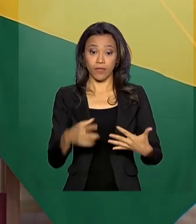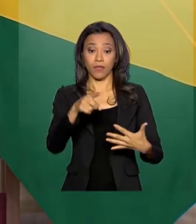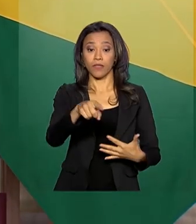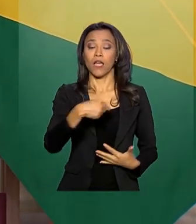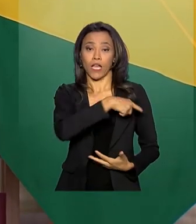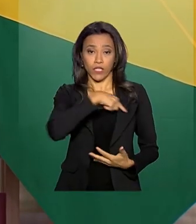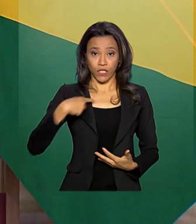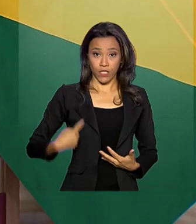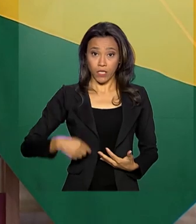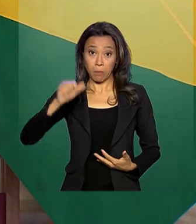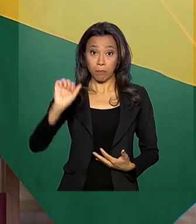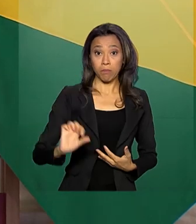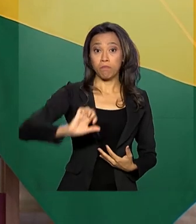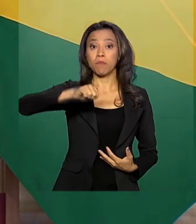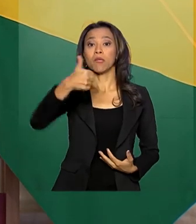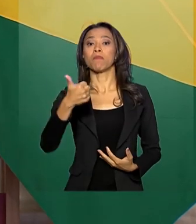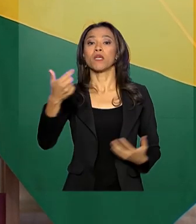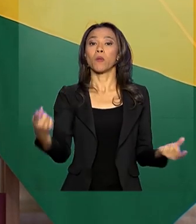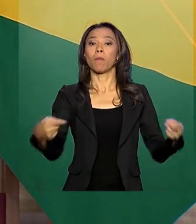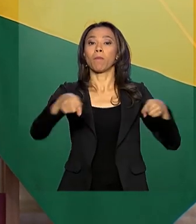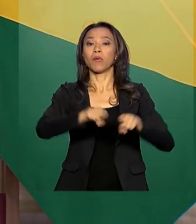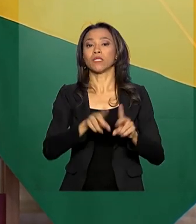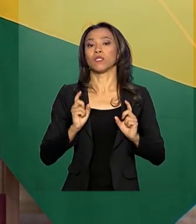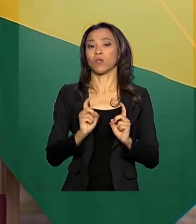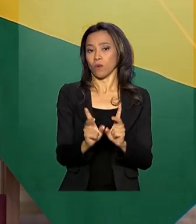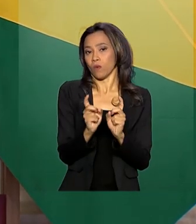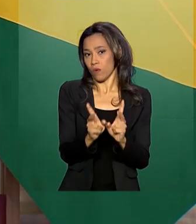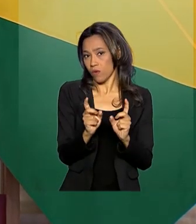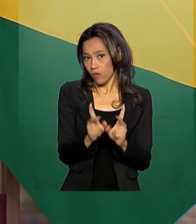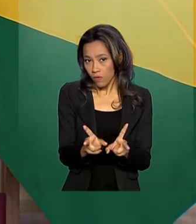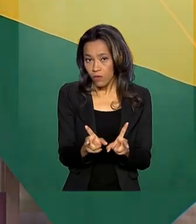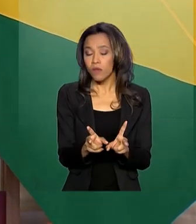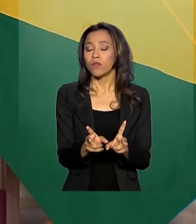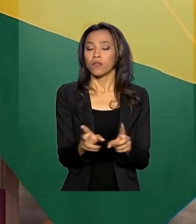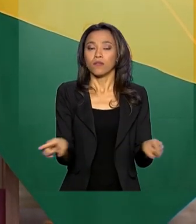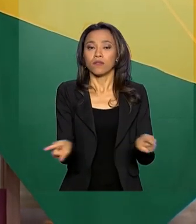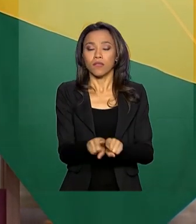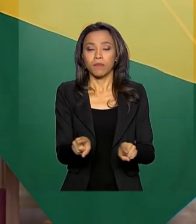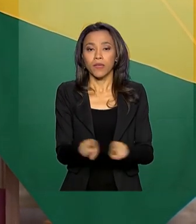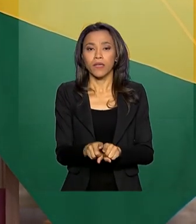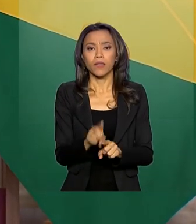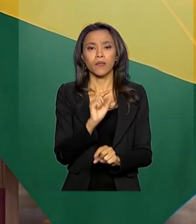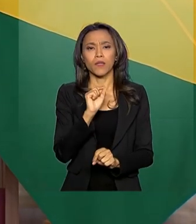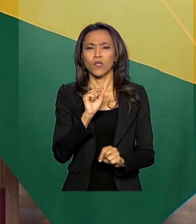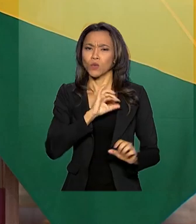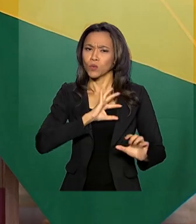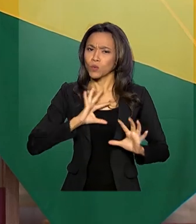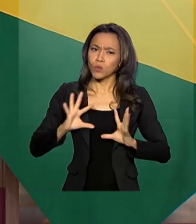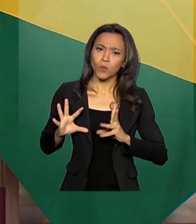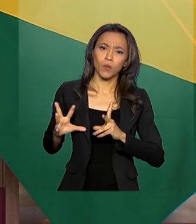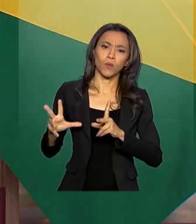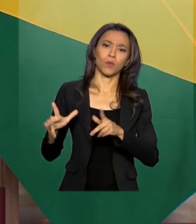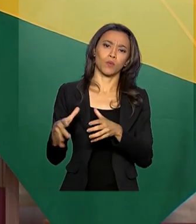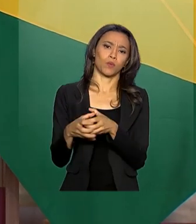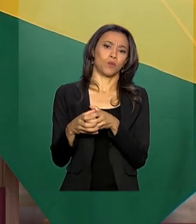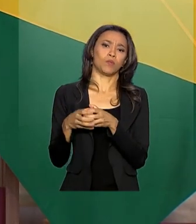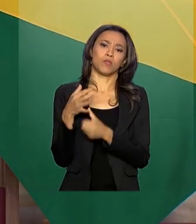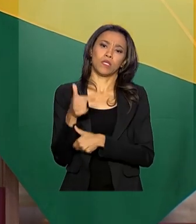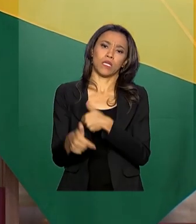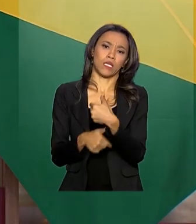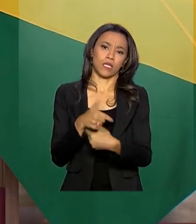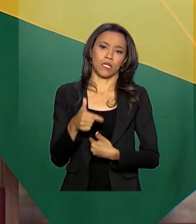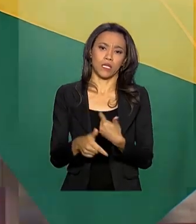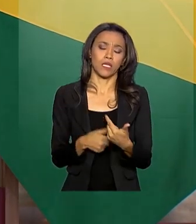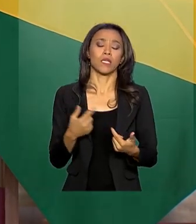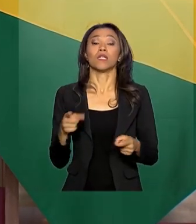parceiro comercial e, juntamente com toda a minha equipe, bem como